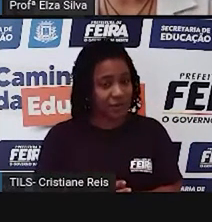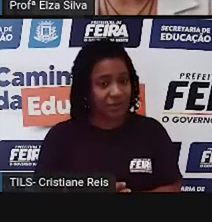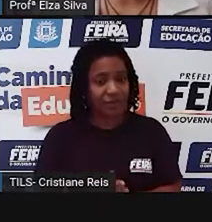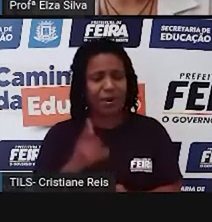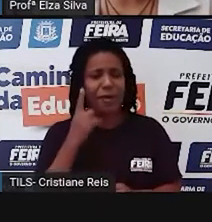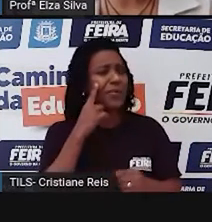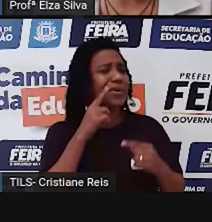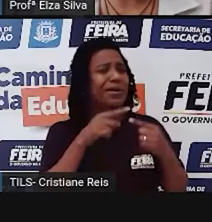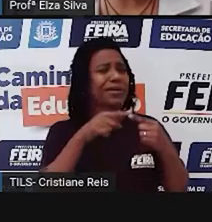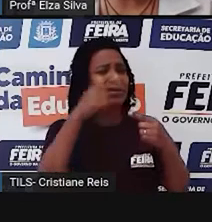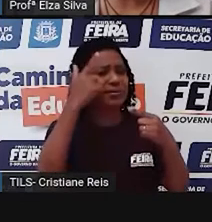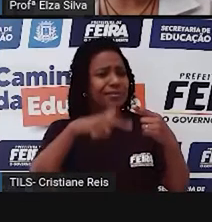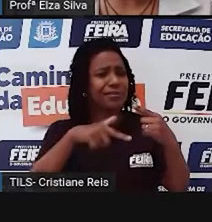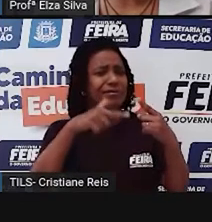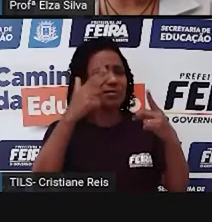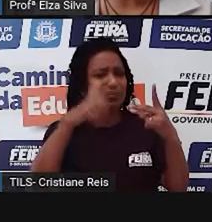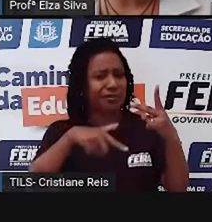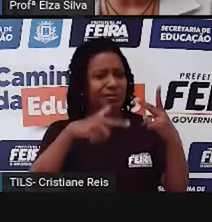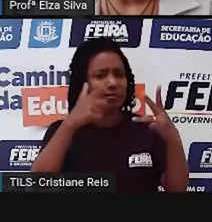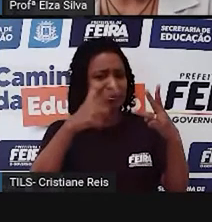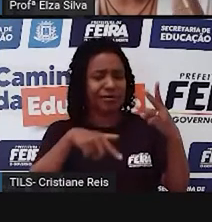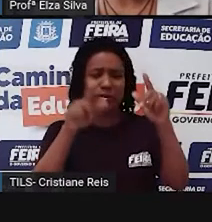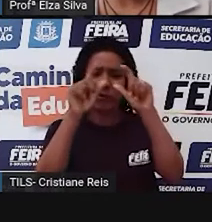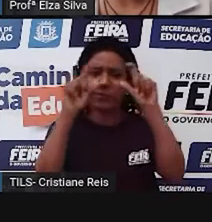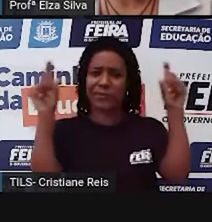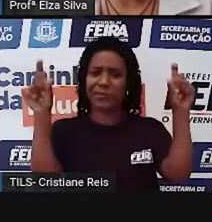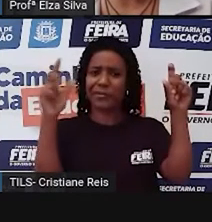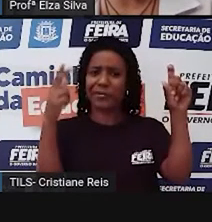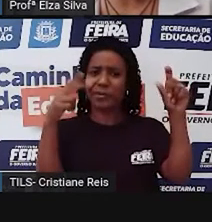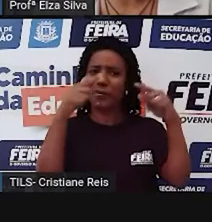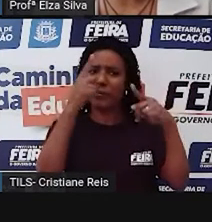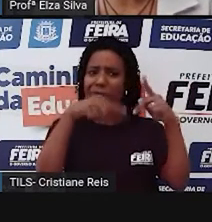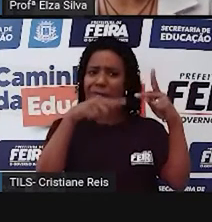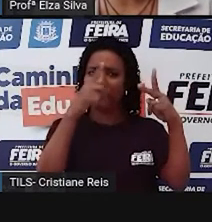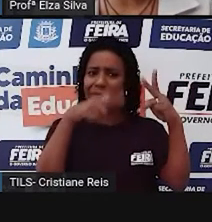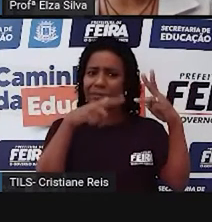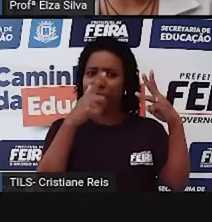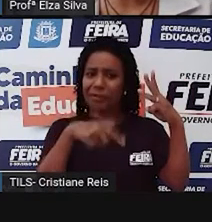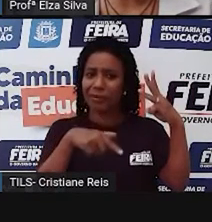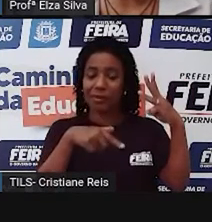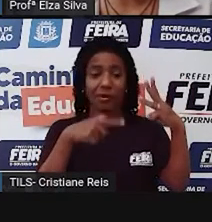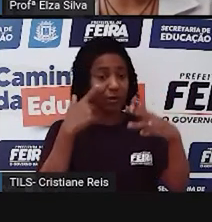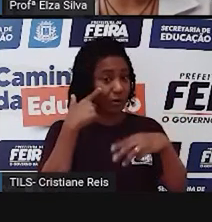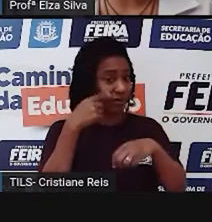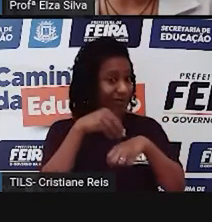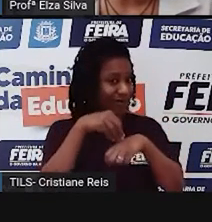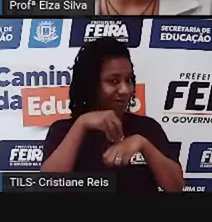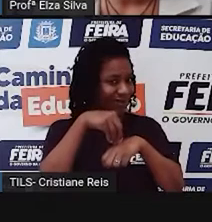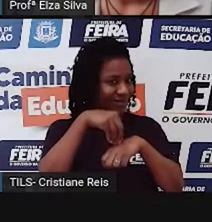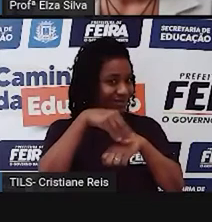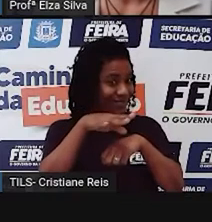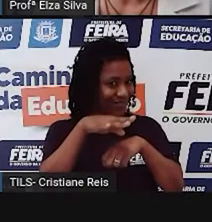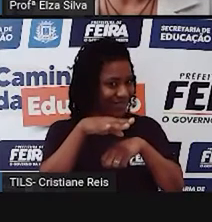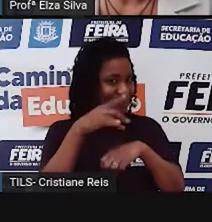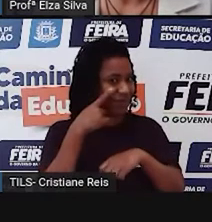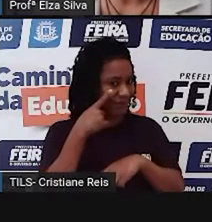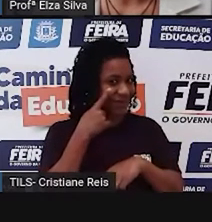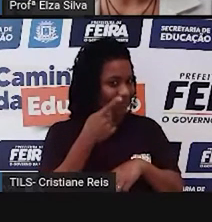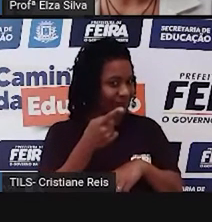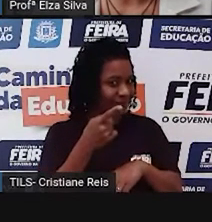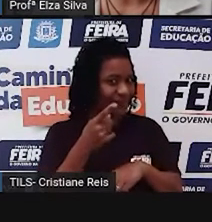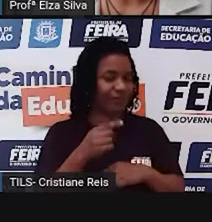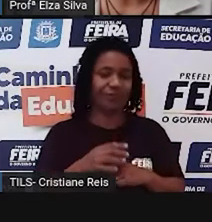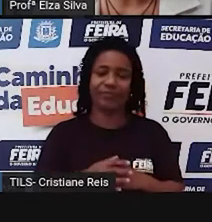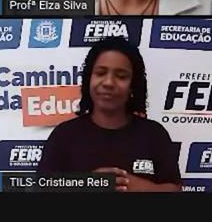porque ela aparece tantas vezes no texto. Já é a primeira dica para vocês compreenderem textos em inglês. E outras